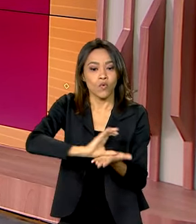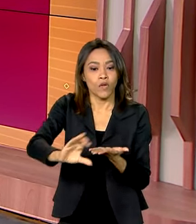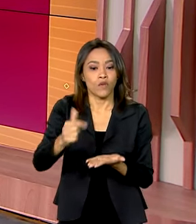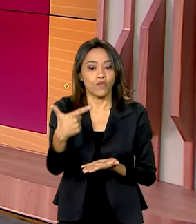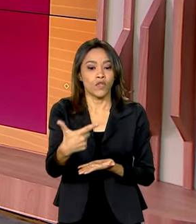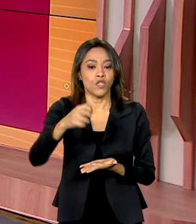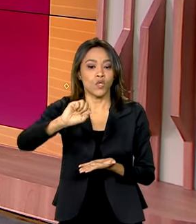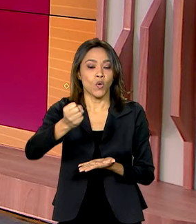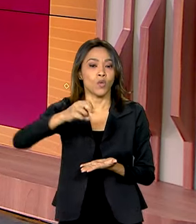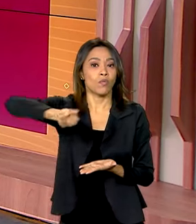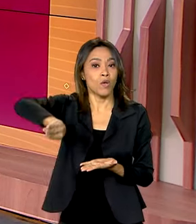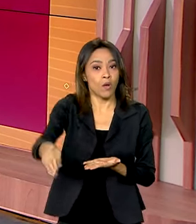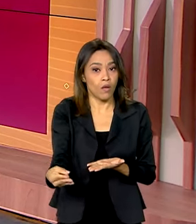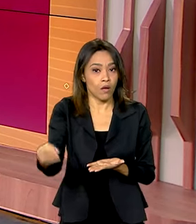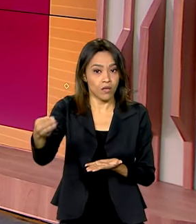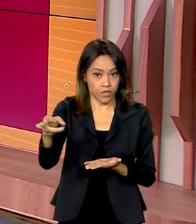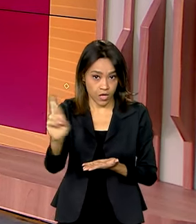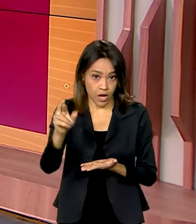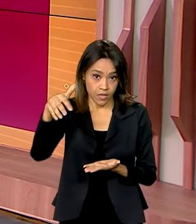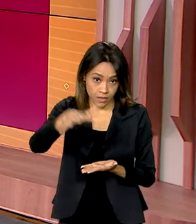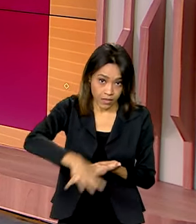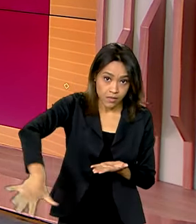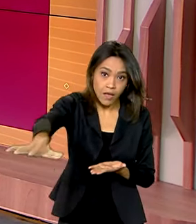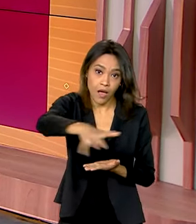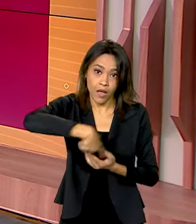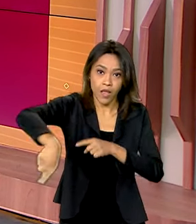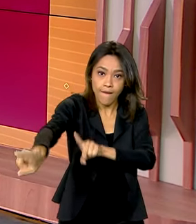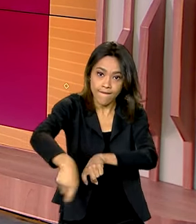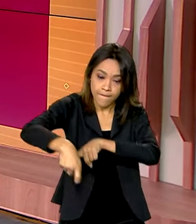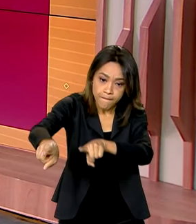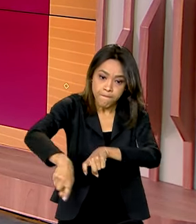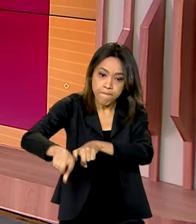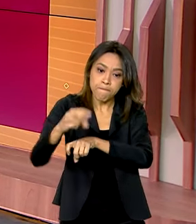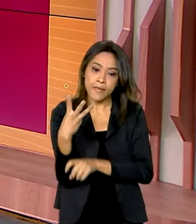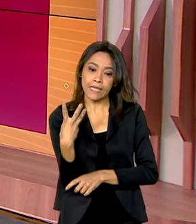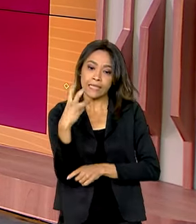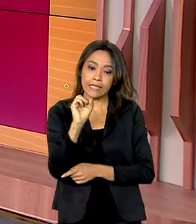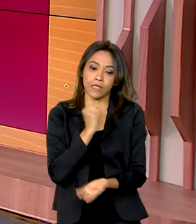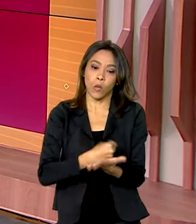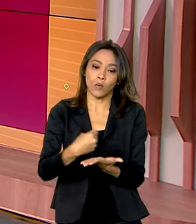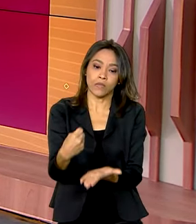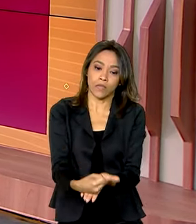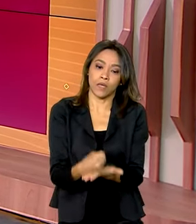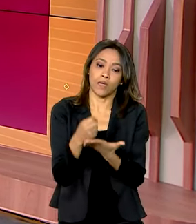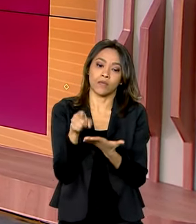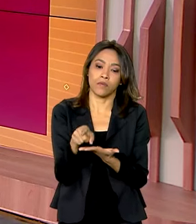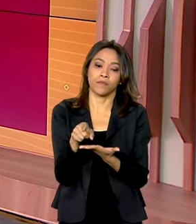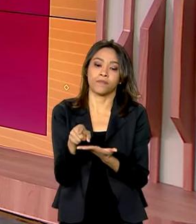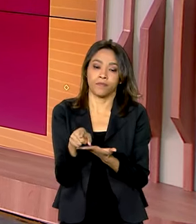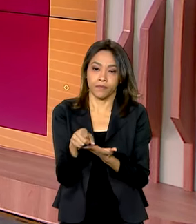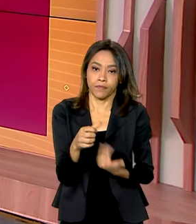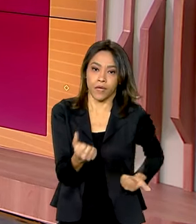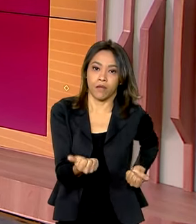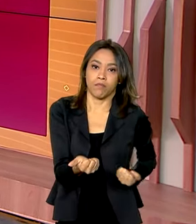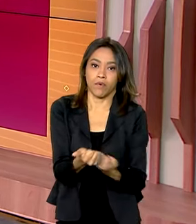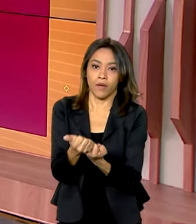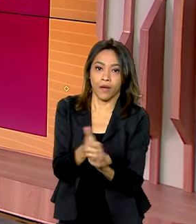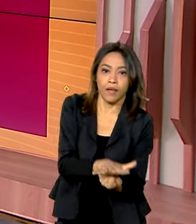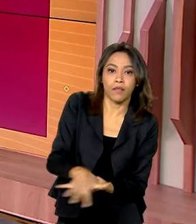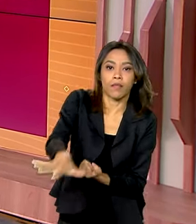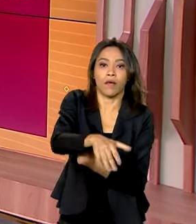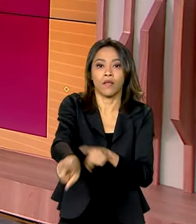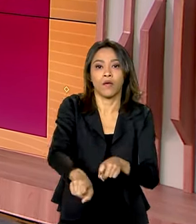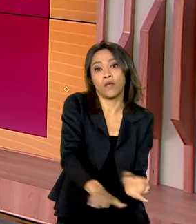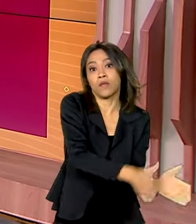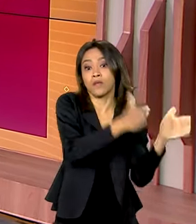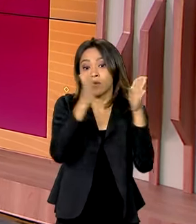reais na produção agrícola de larga escala, com 30 contratos de empréstimo para financiar a lavoura. Já na